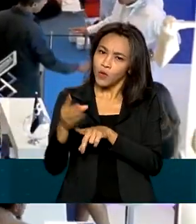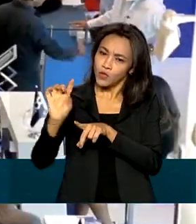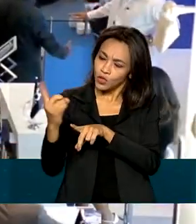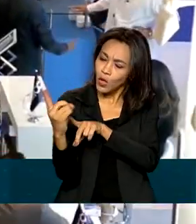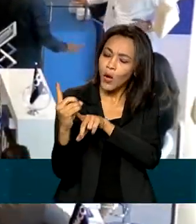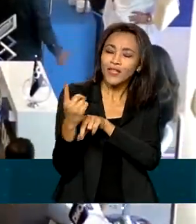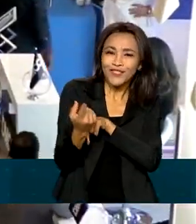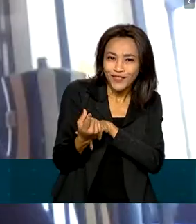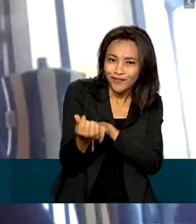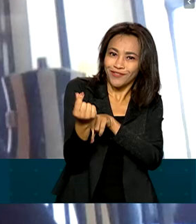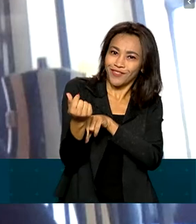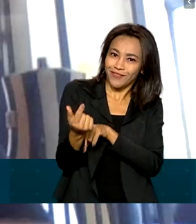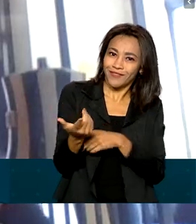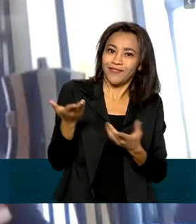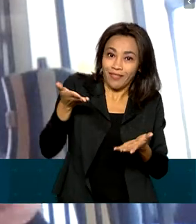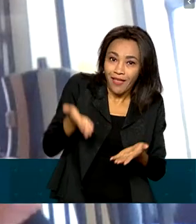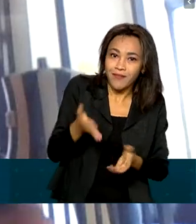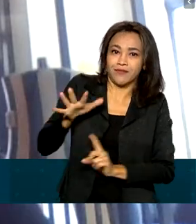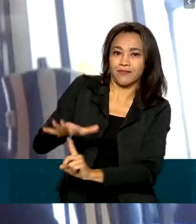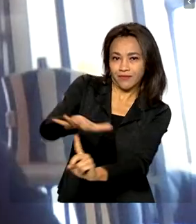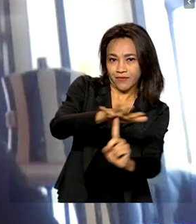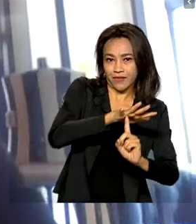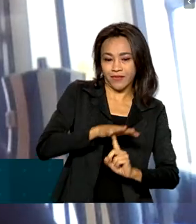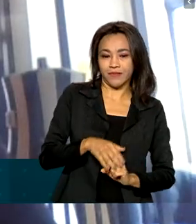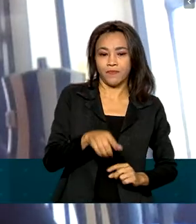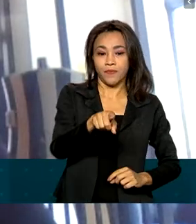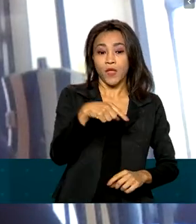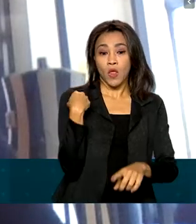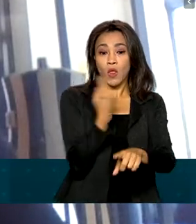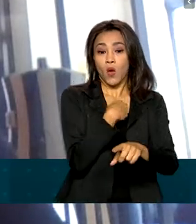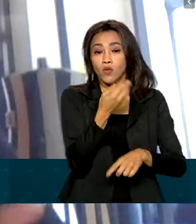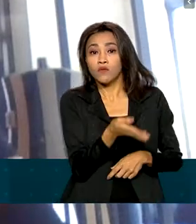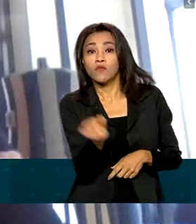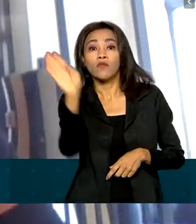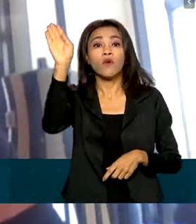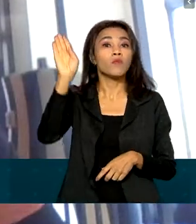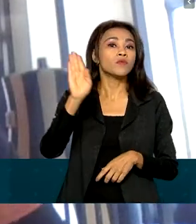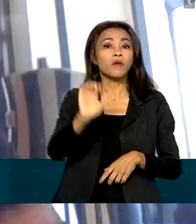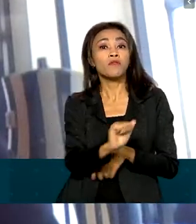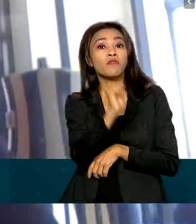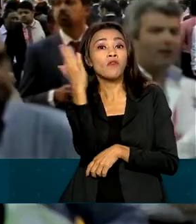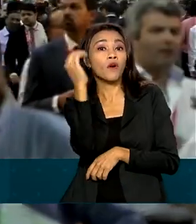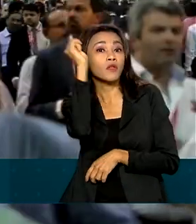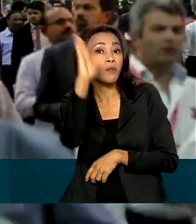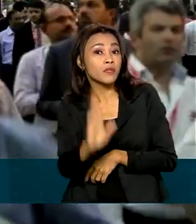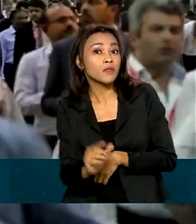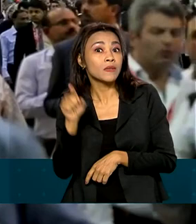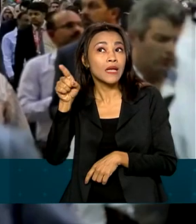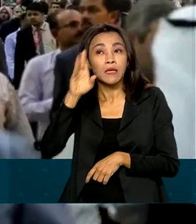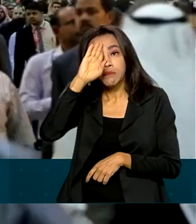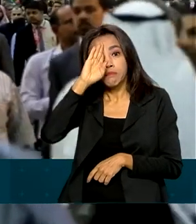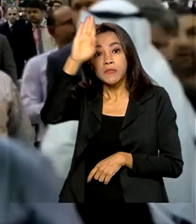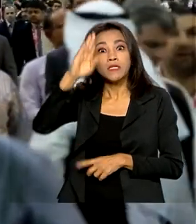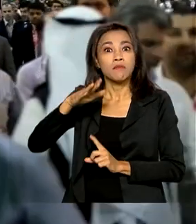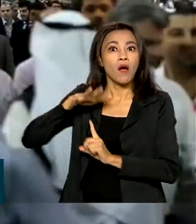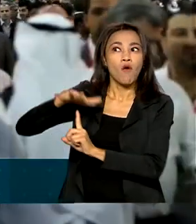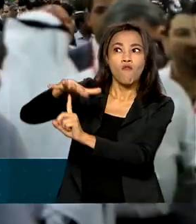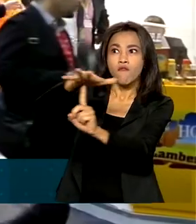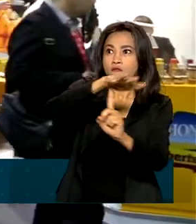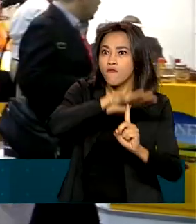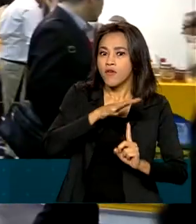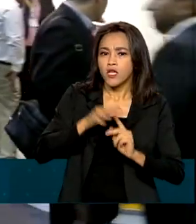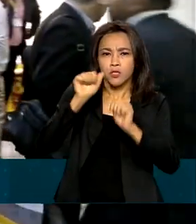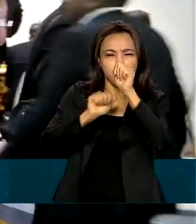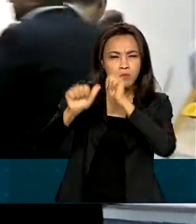negócios nas feiras. A gente estava agora em fevereiro lá na GoFood, que é a principal feira de alimentos e bebidas de toda a